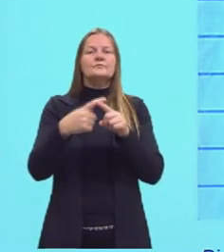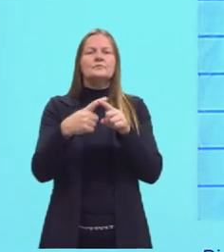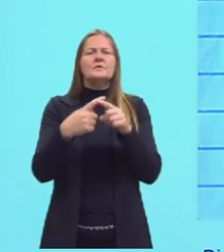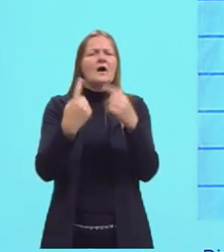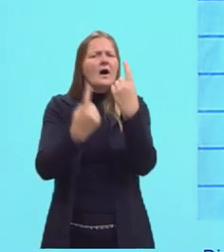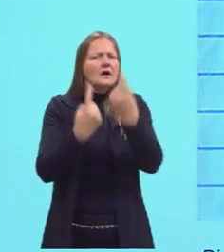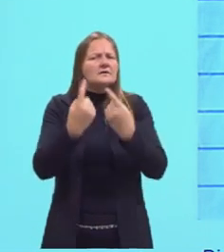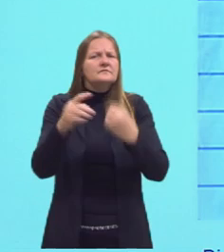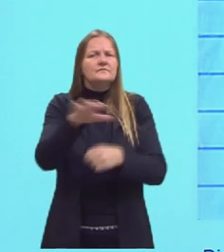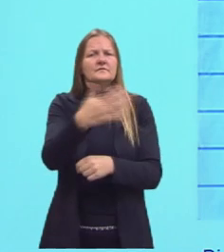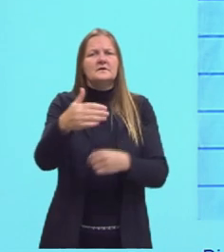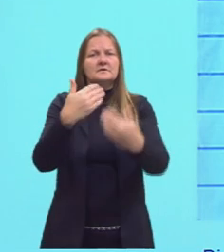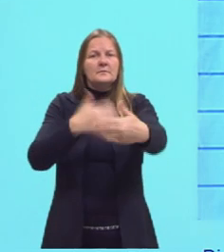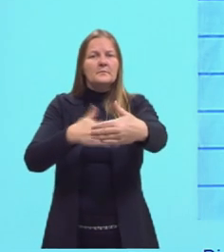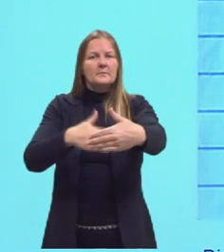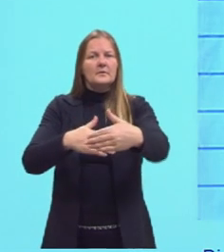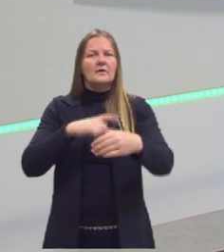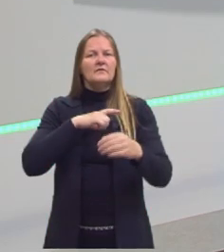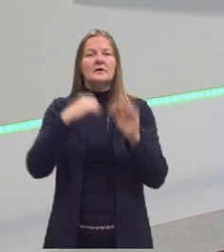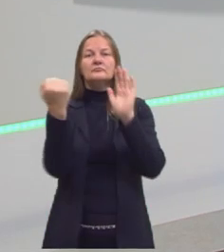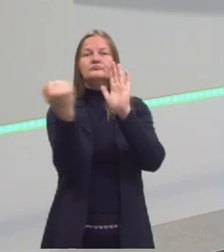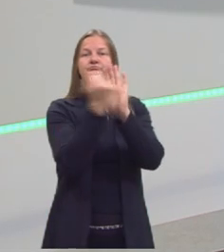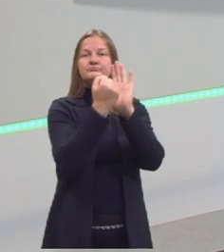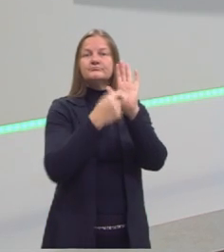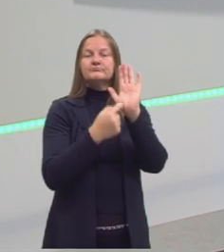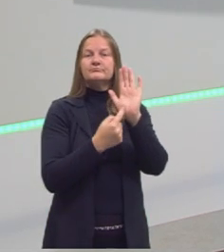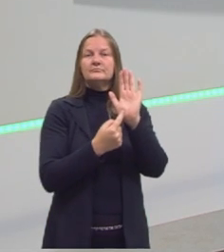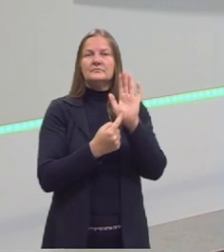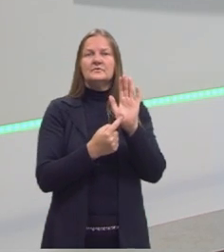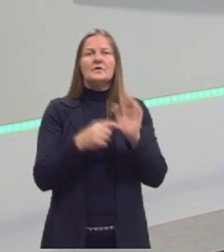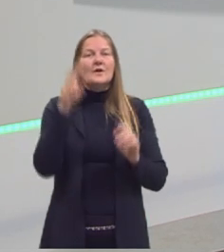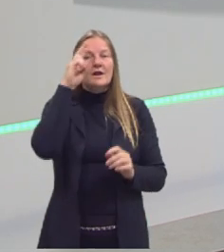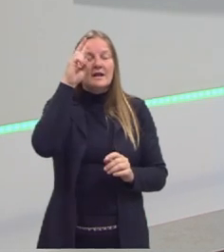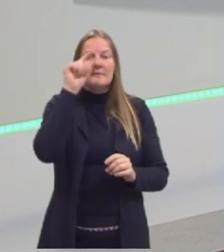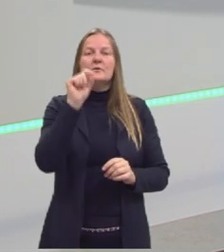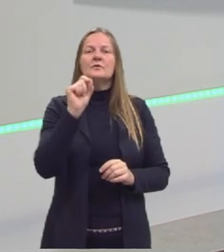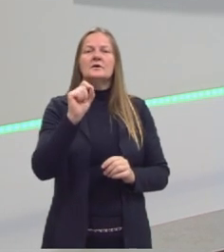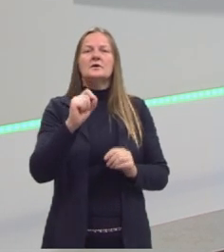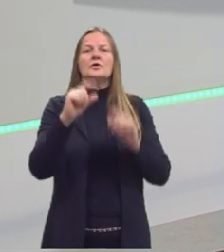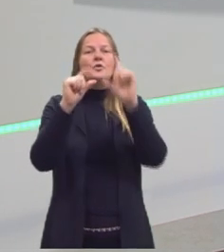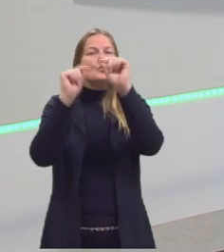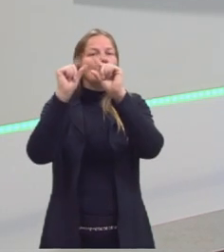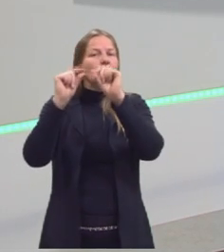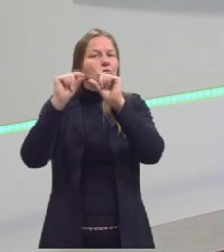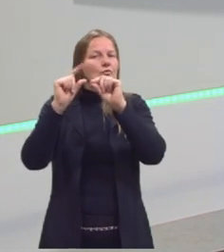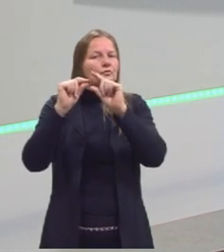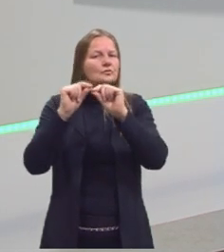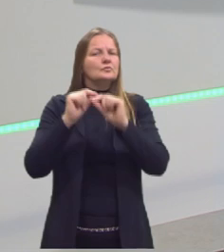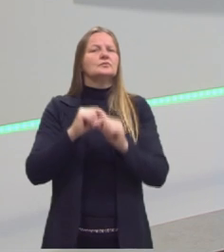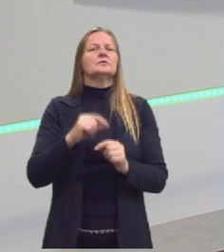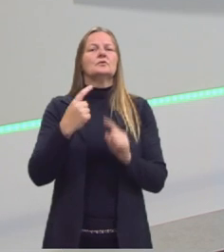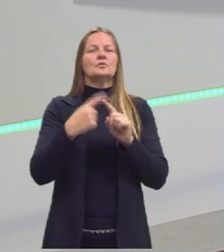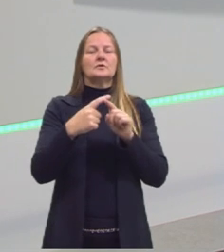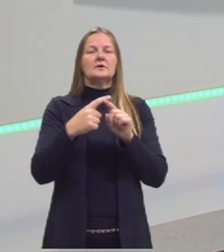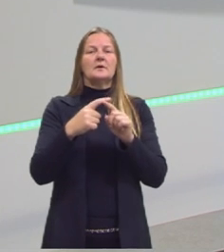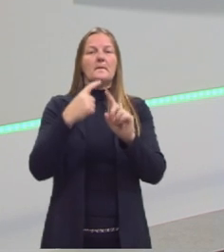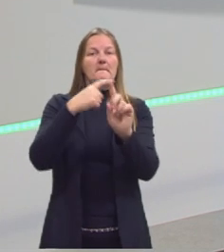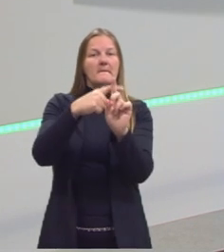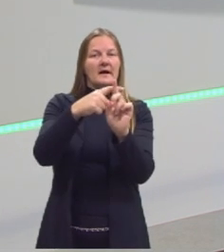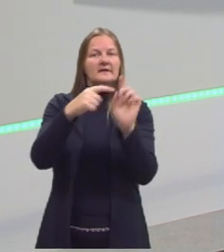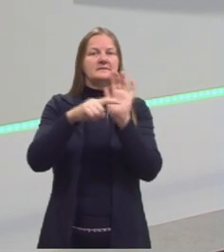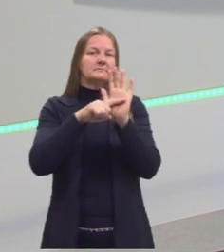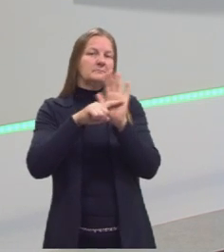alguns casos pode aparecer essa simbologia. Então lembrem o que que é o asterisco, o que que representa o mais, o